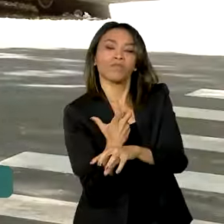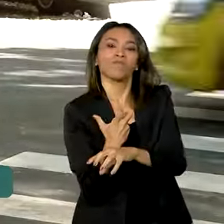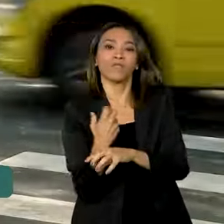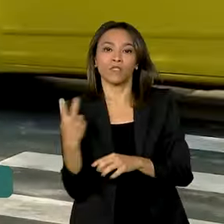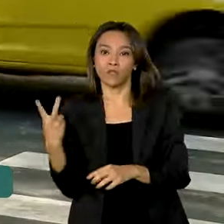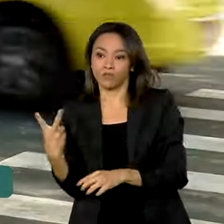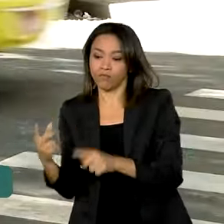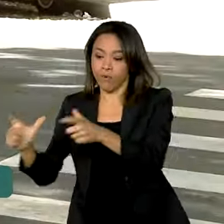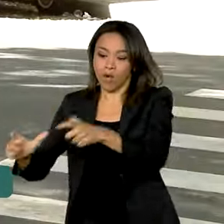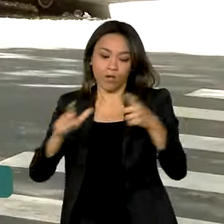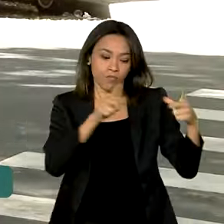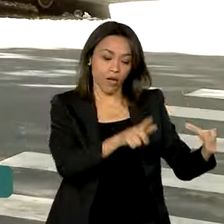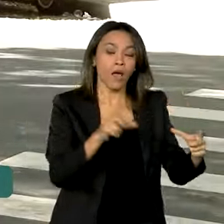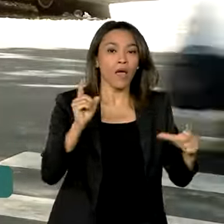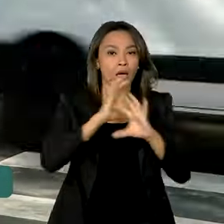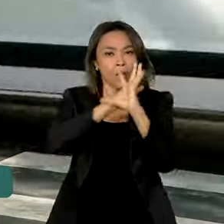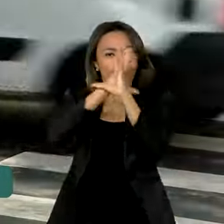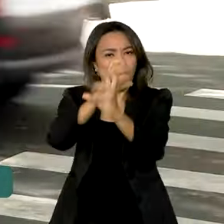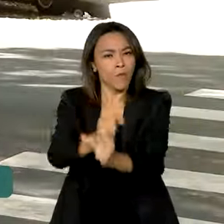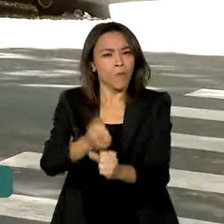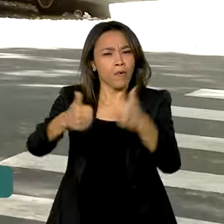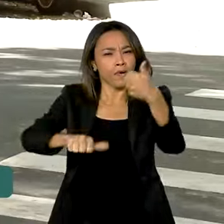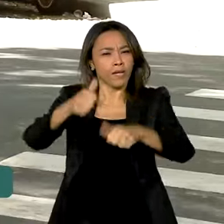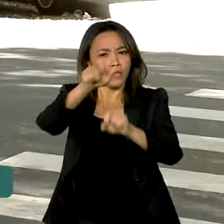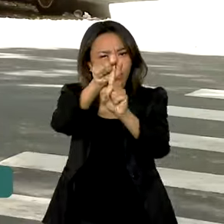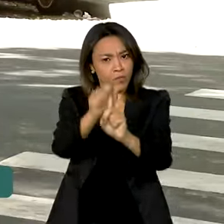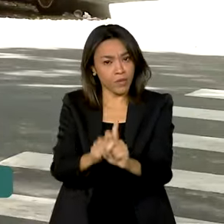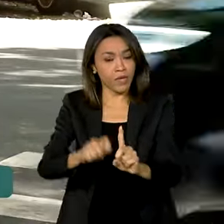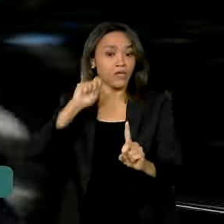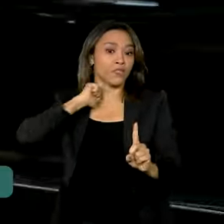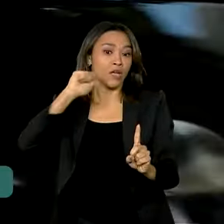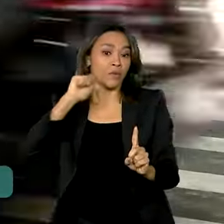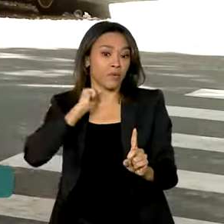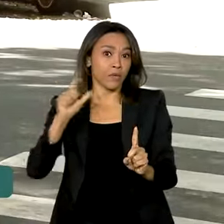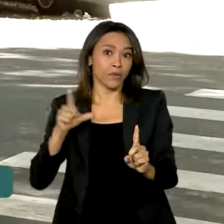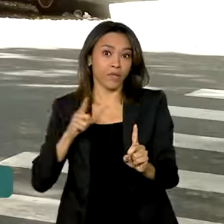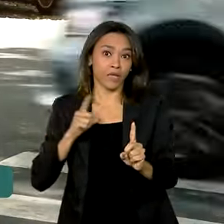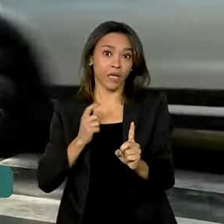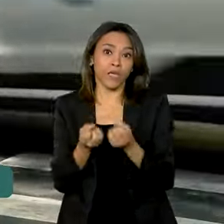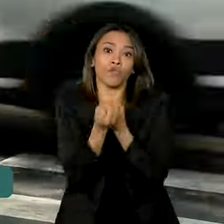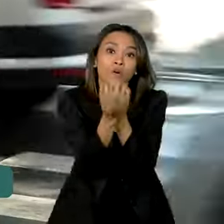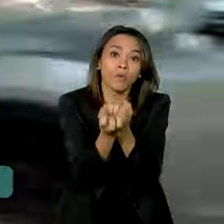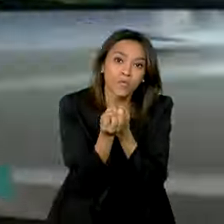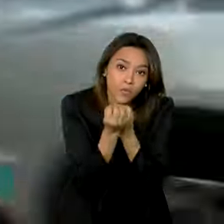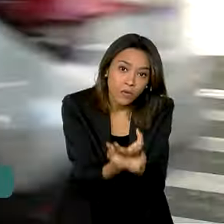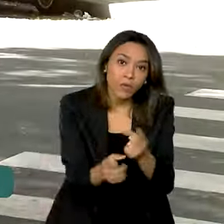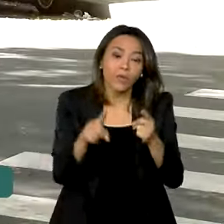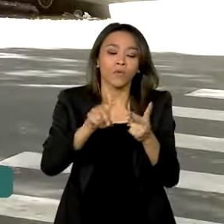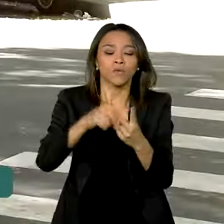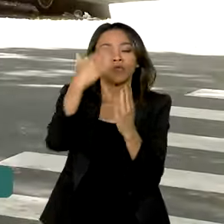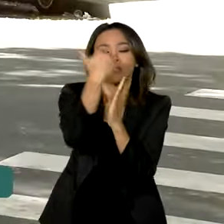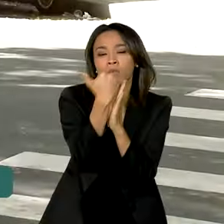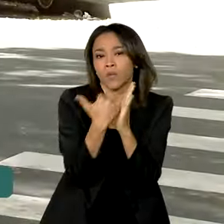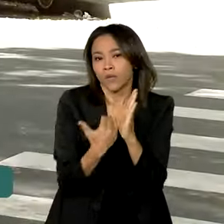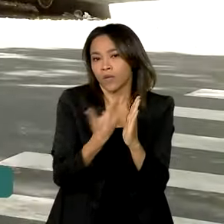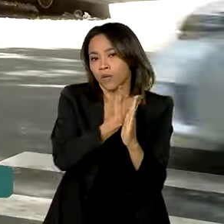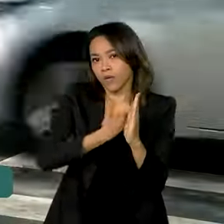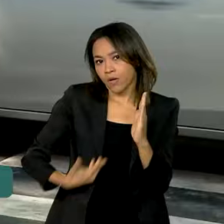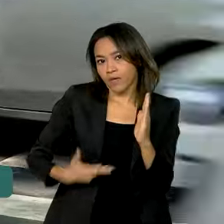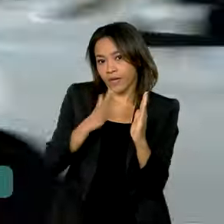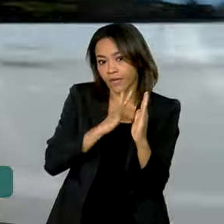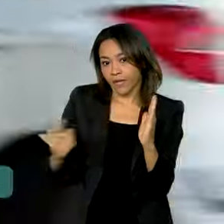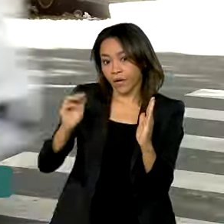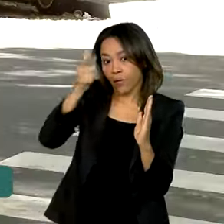parte do balanço de abril da plataforma Comunica.br, que reúne dados de ações e programas do governo federal. E, Vanessa,